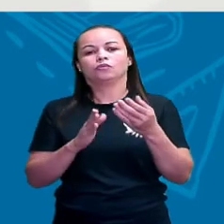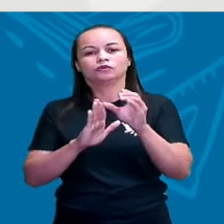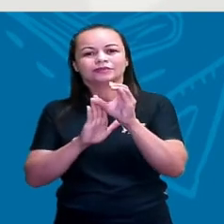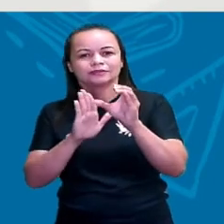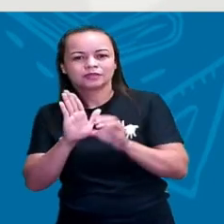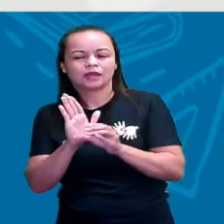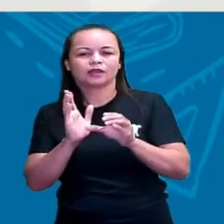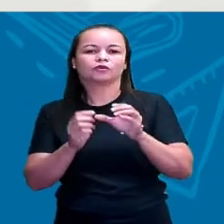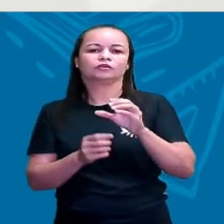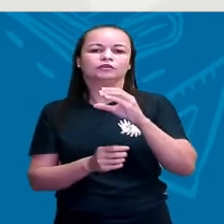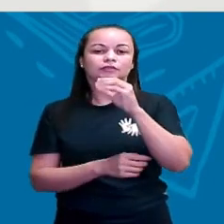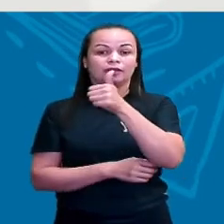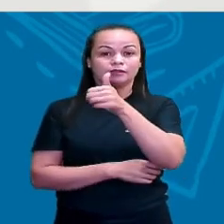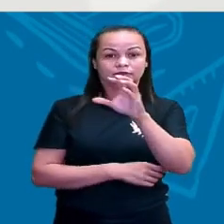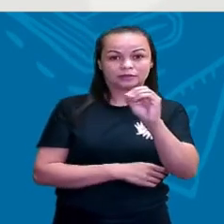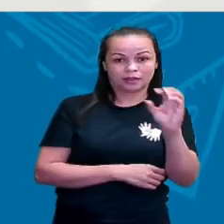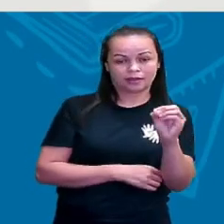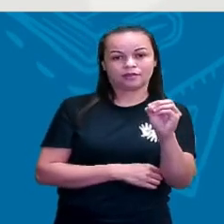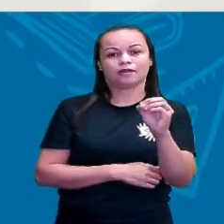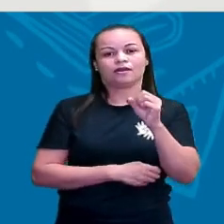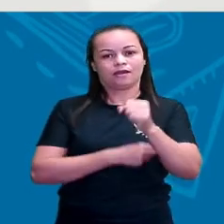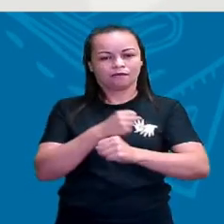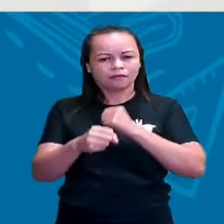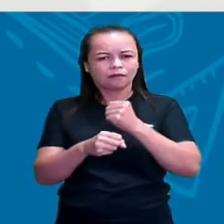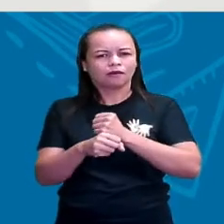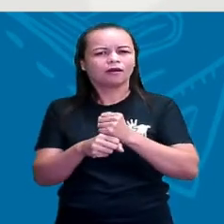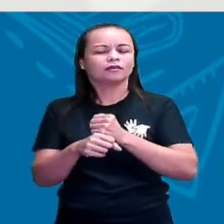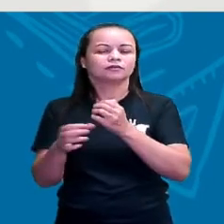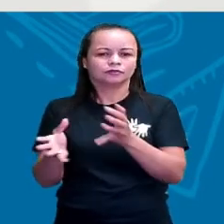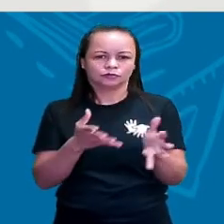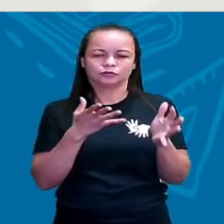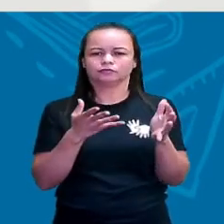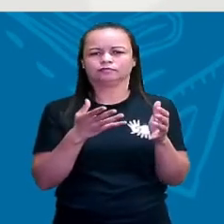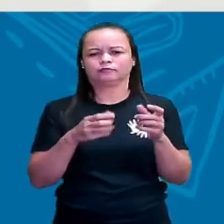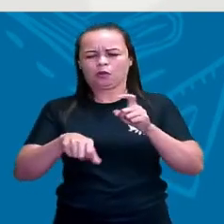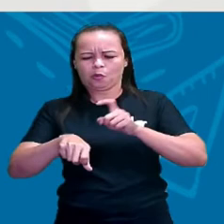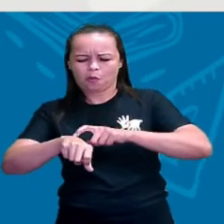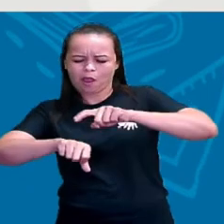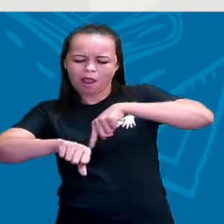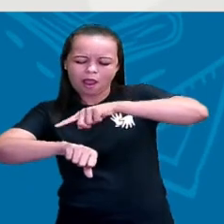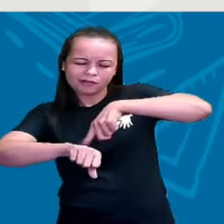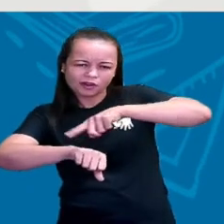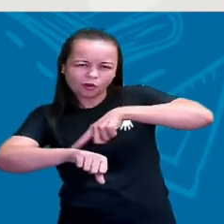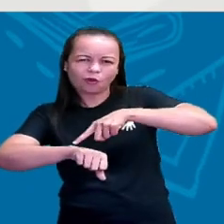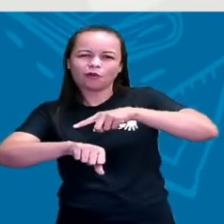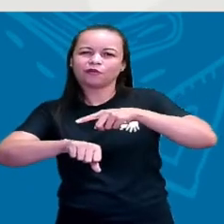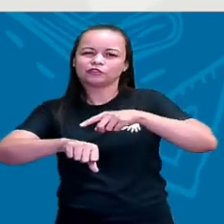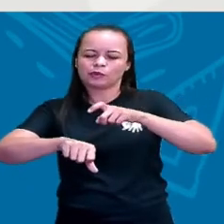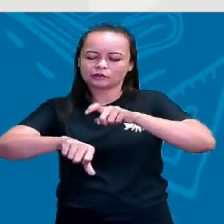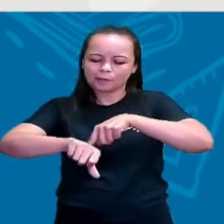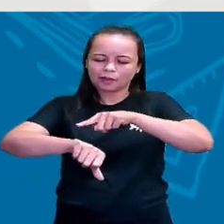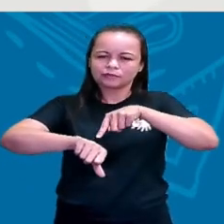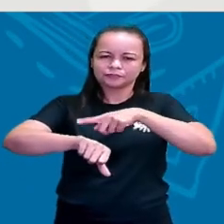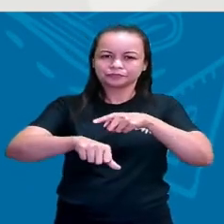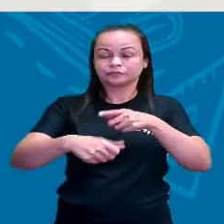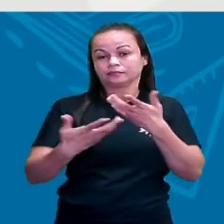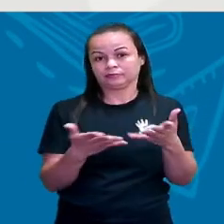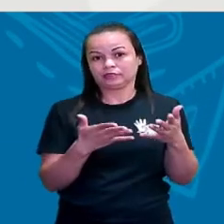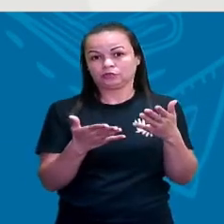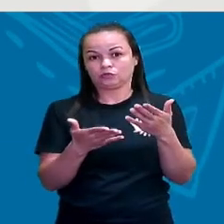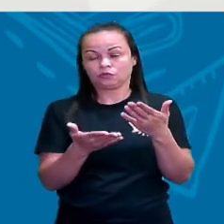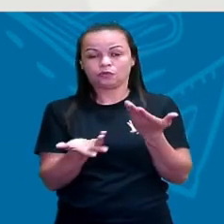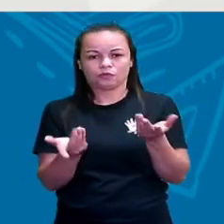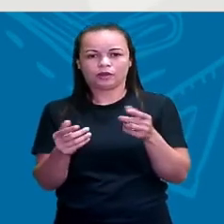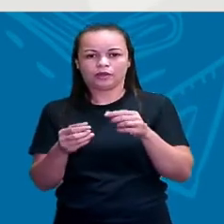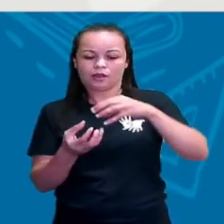Cria instrumentos para poder controlar esse tempo. Como o relógio. Aquele que eu mostrei para vocês no começo da aula.